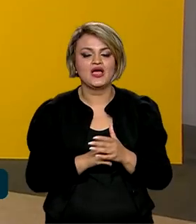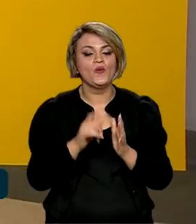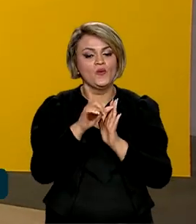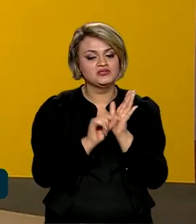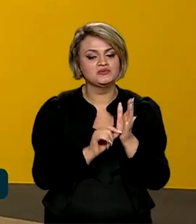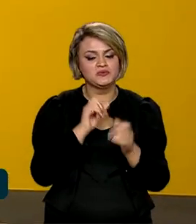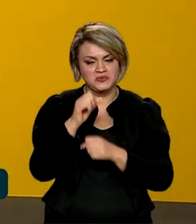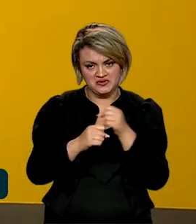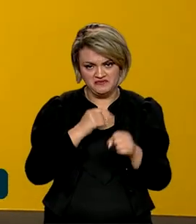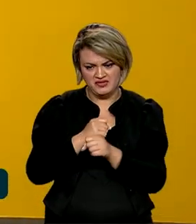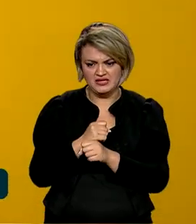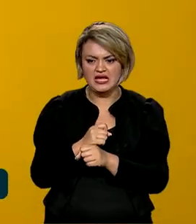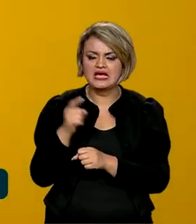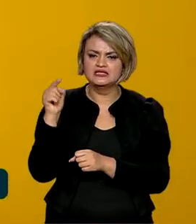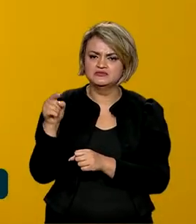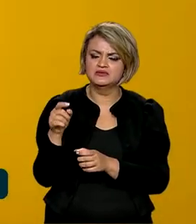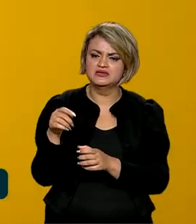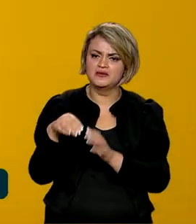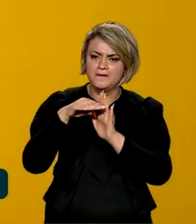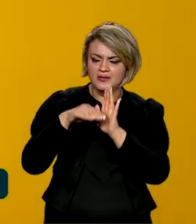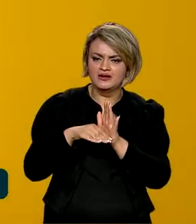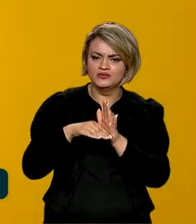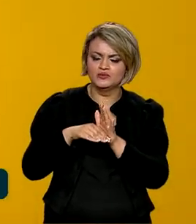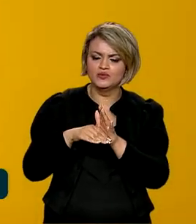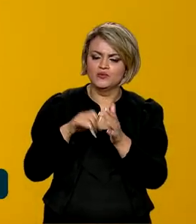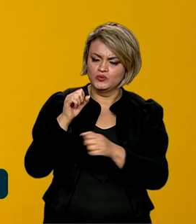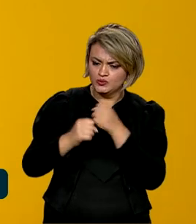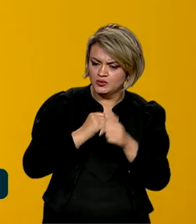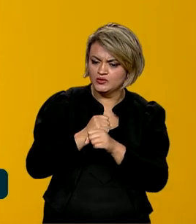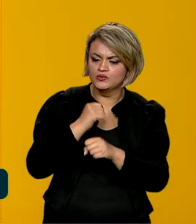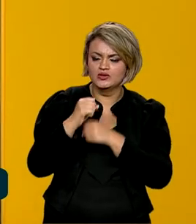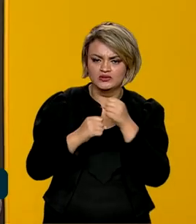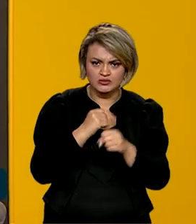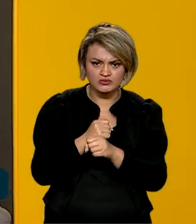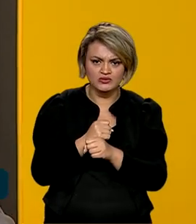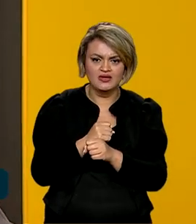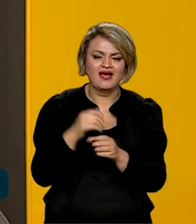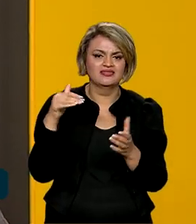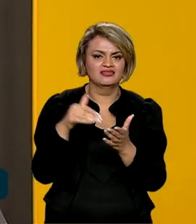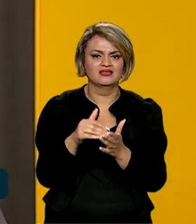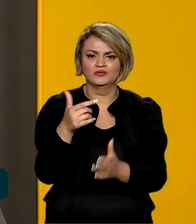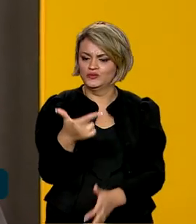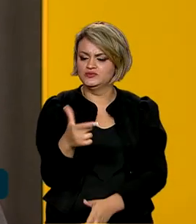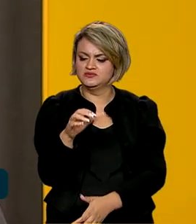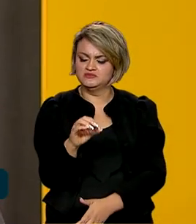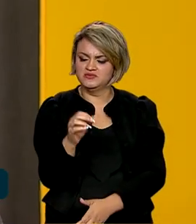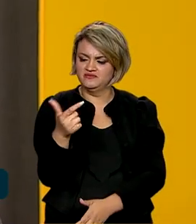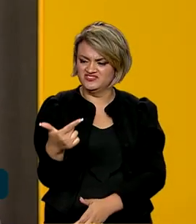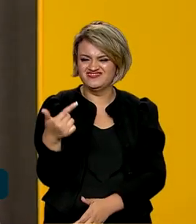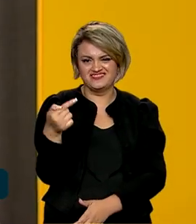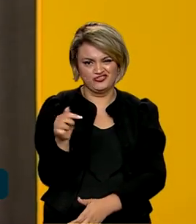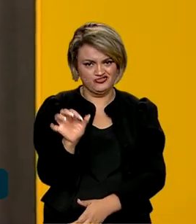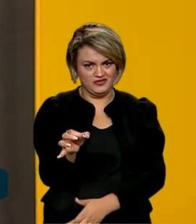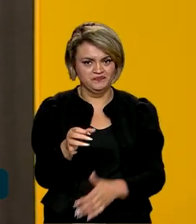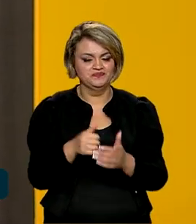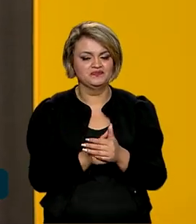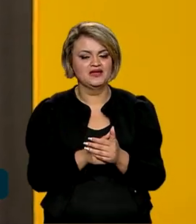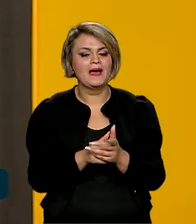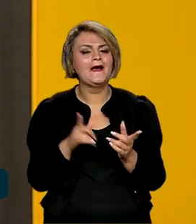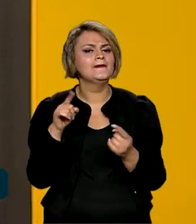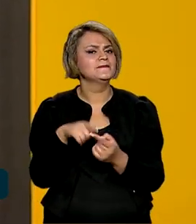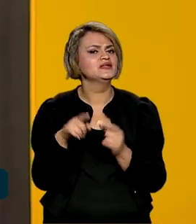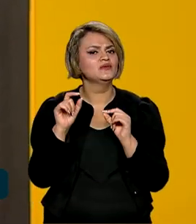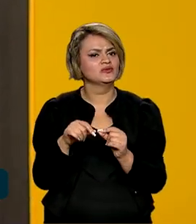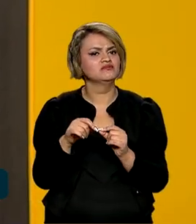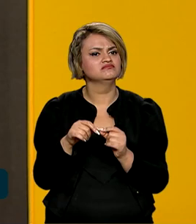como o próprio nome diz, plano plurianual, ele estabelece metas até 2027, não é? A meta é sempre